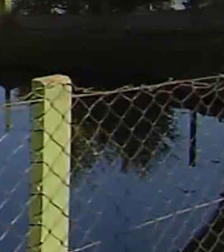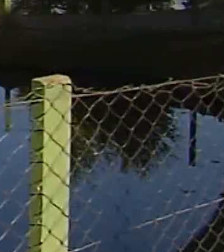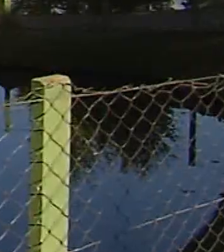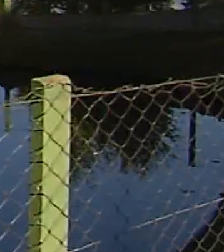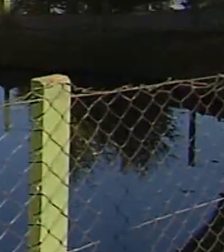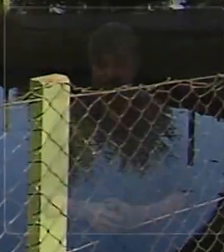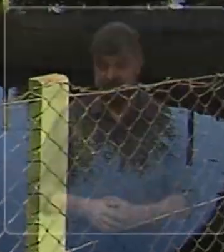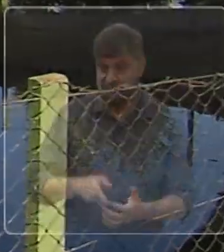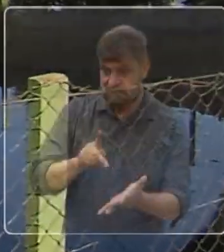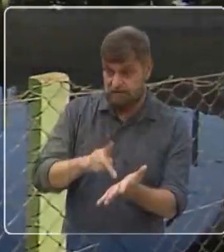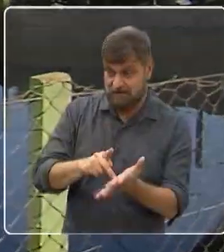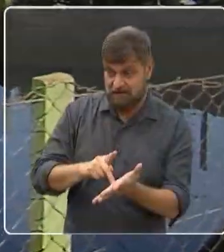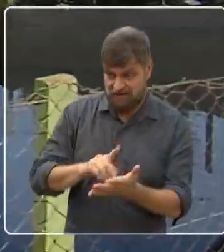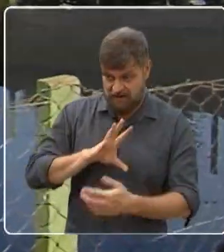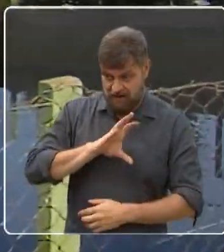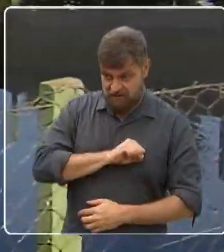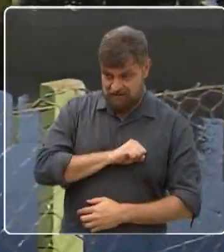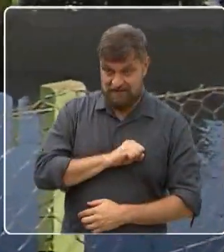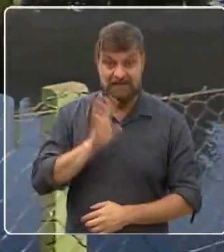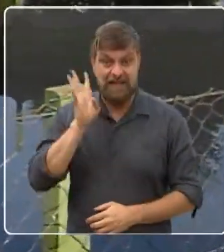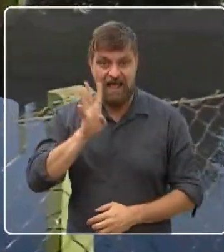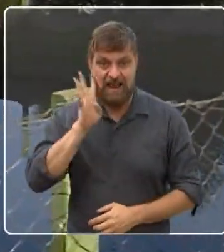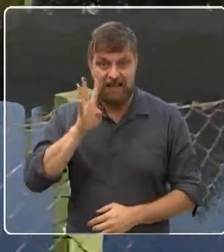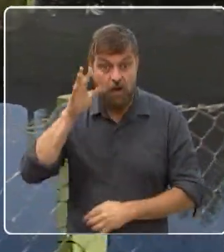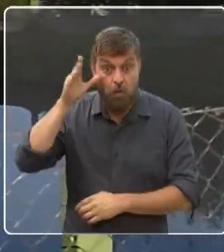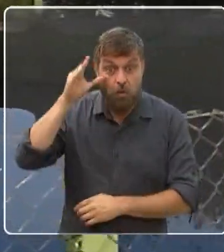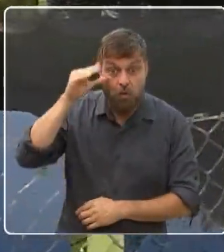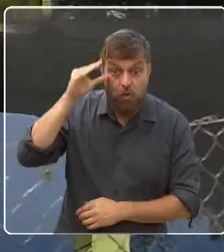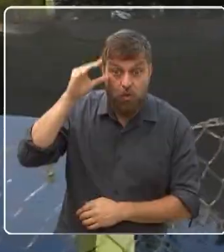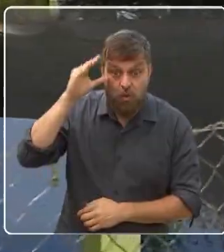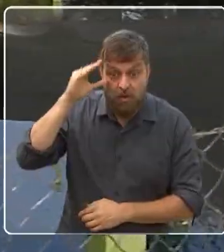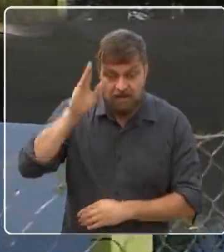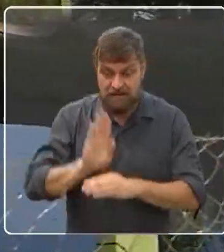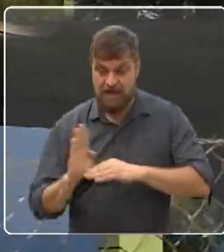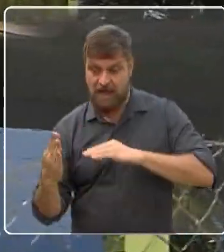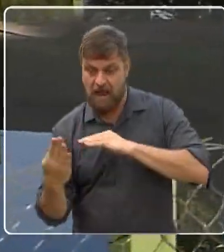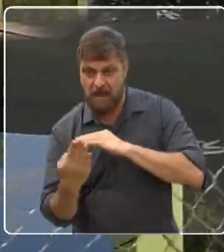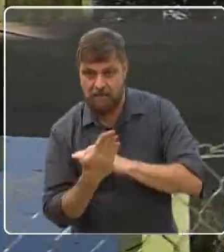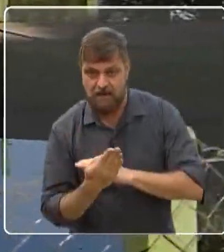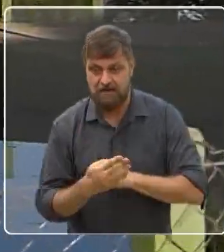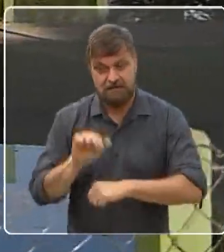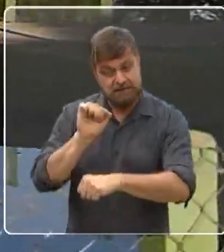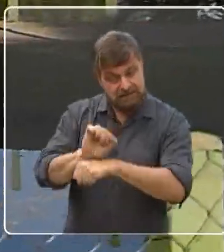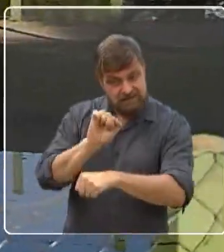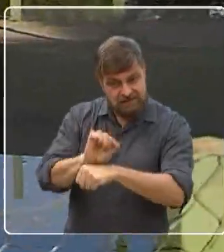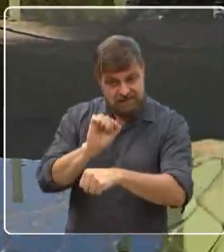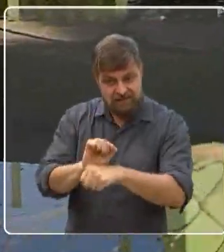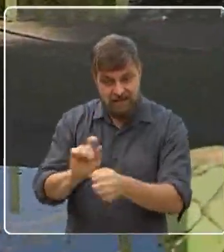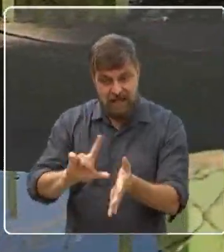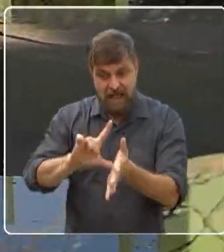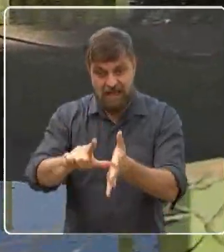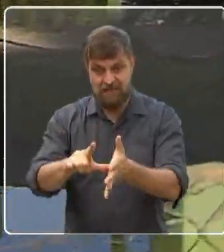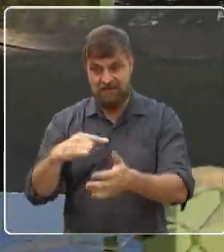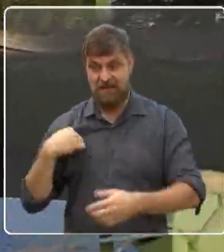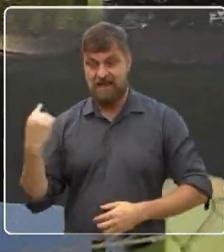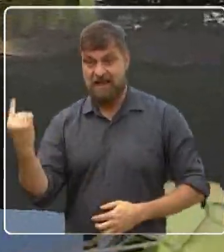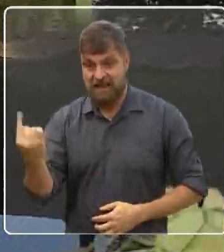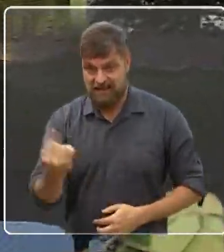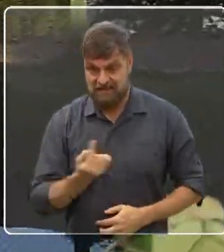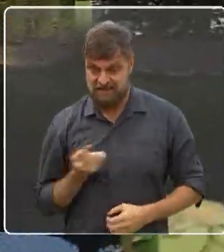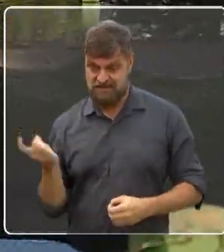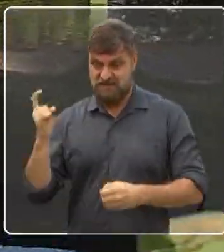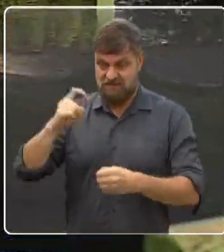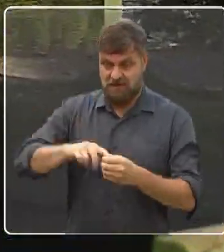Pois é, né? Tá gostando? Tá bacana as curiosidades aqui sobre o bairro. Mas é o seguinte, não saia daí porque daqui a pouco, no próximo